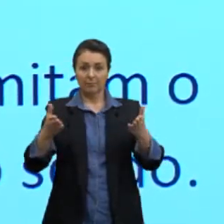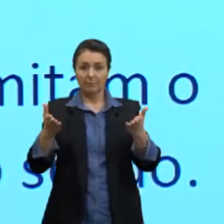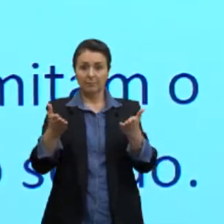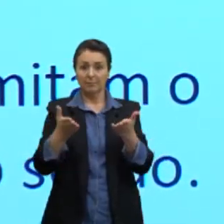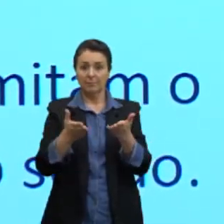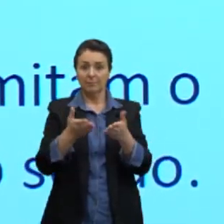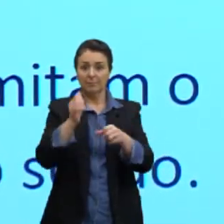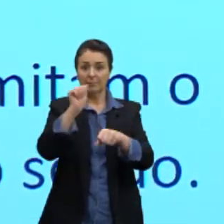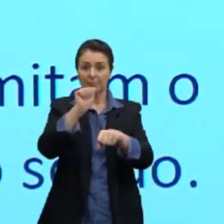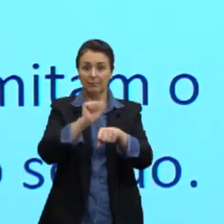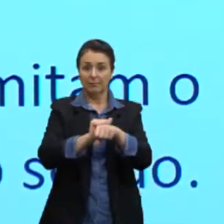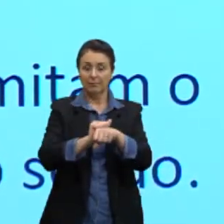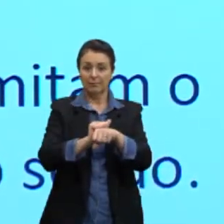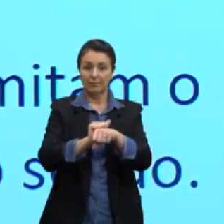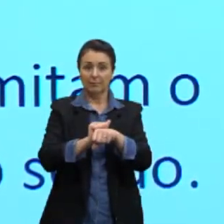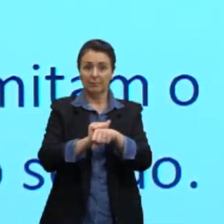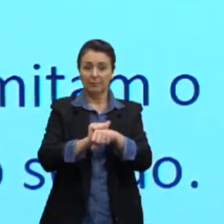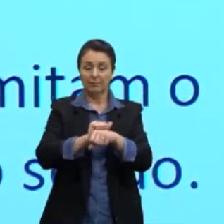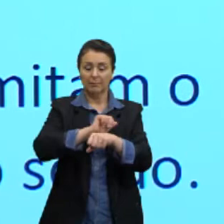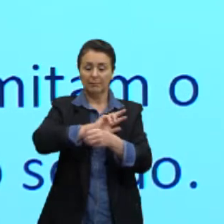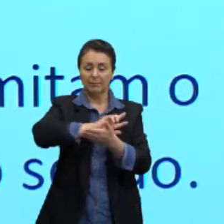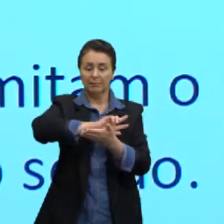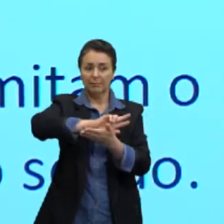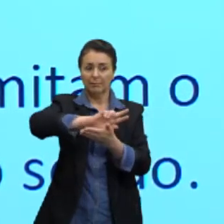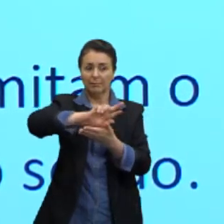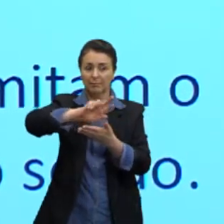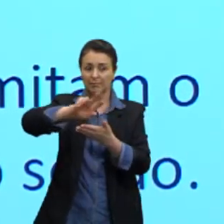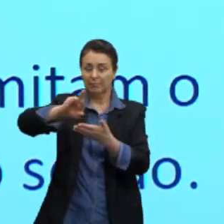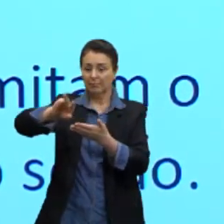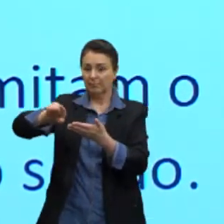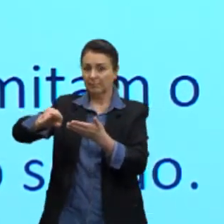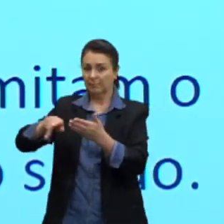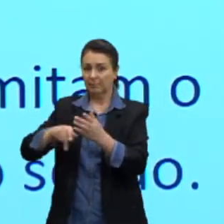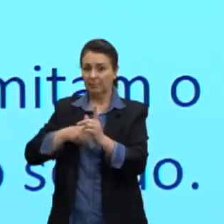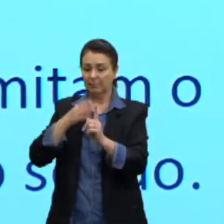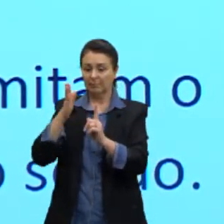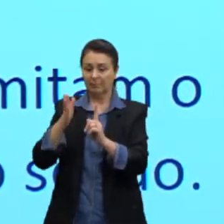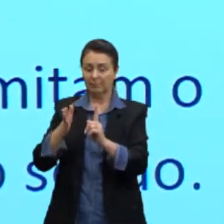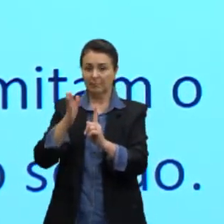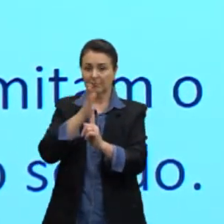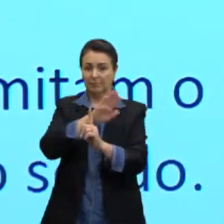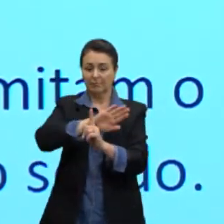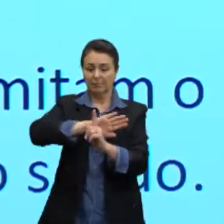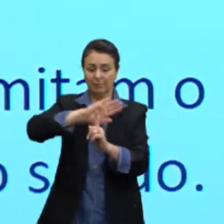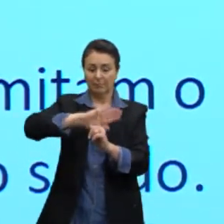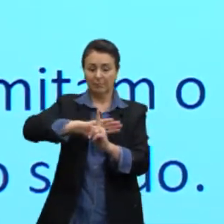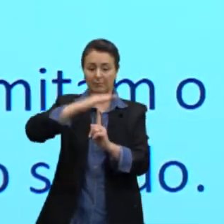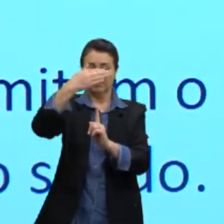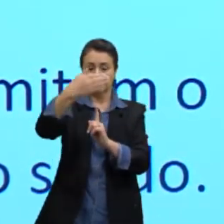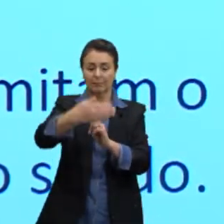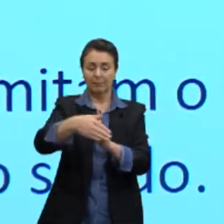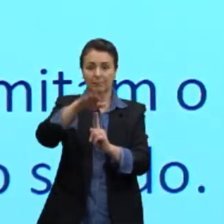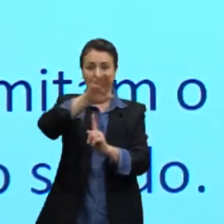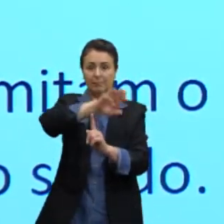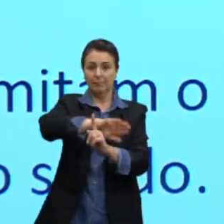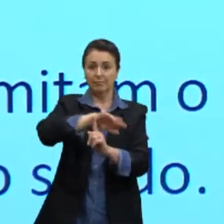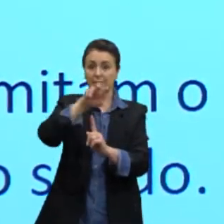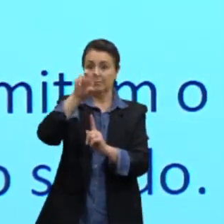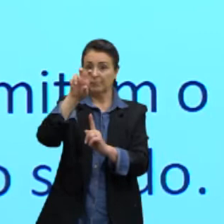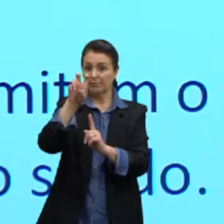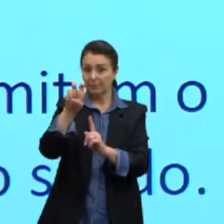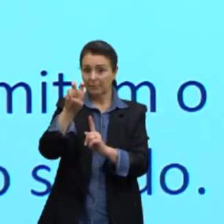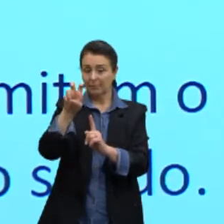a gente tem várias faces, certo? Vocês observem que é um pentágono aquela face. Ela tem cinco linhas